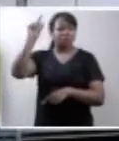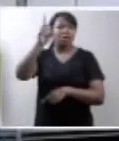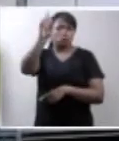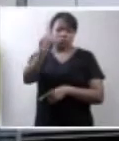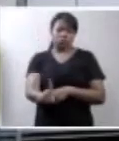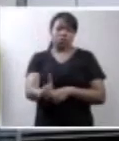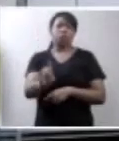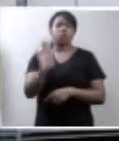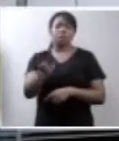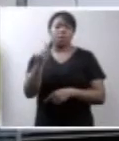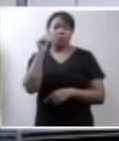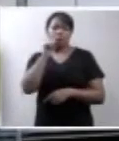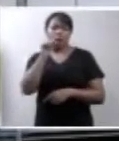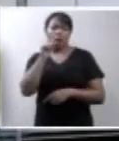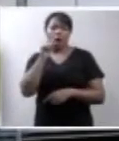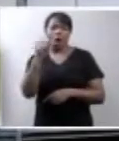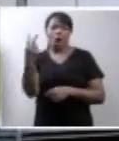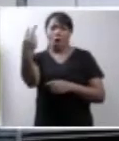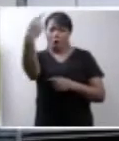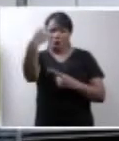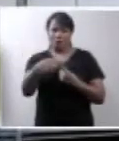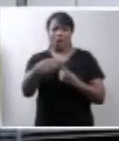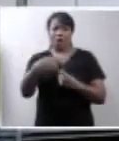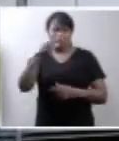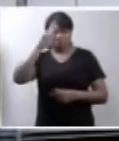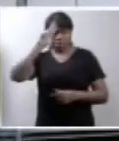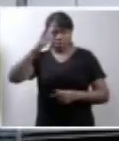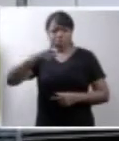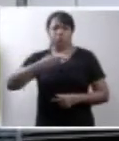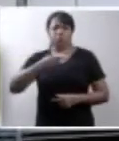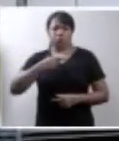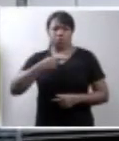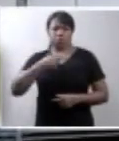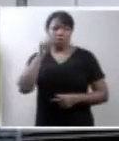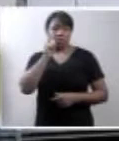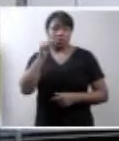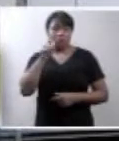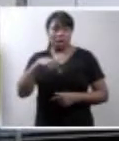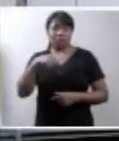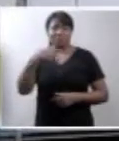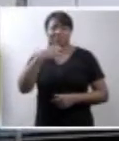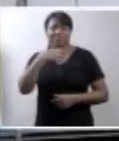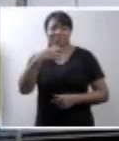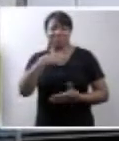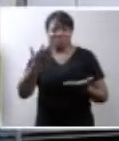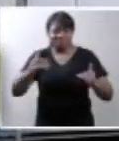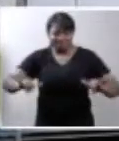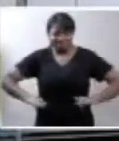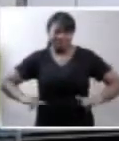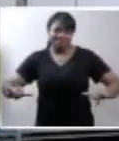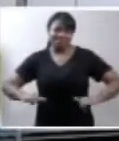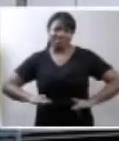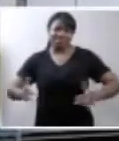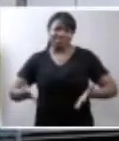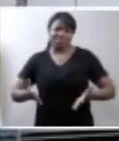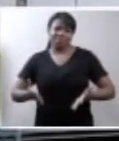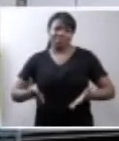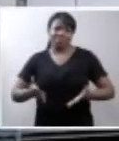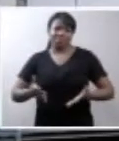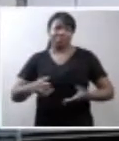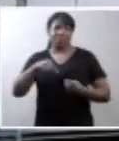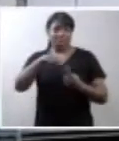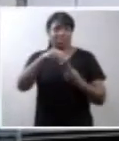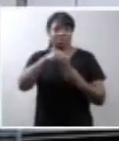das mulheres, olhar com particular atenção essas mulheres que estão passando por um sofrimento absolutamente